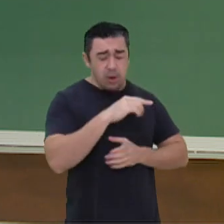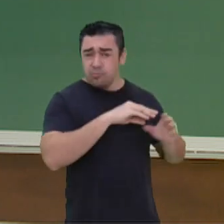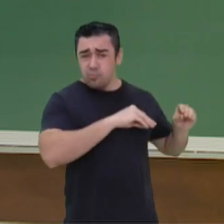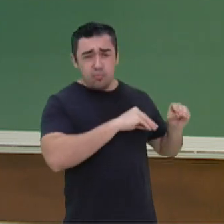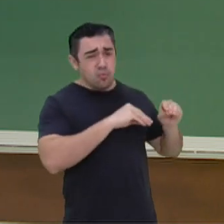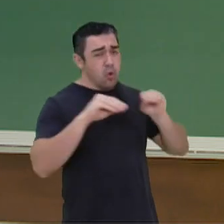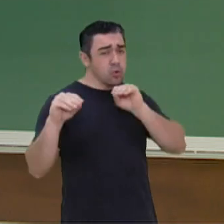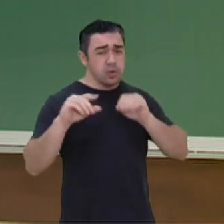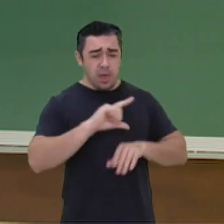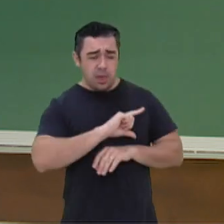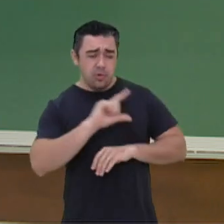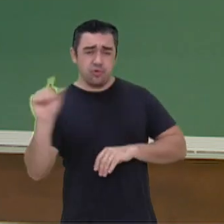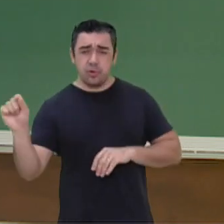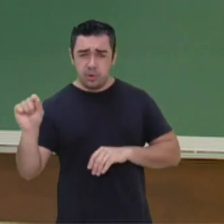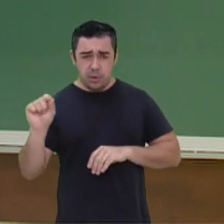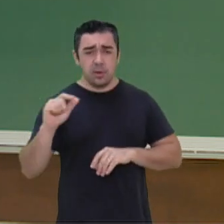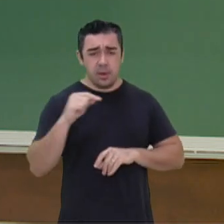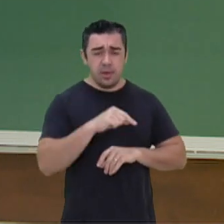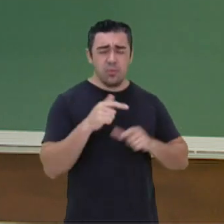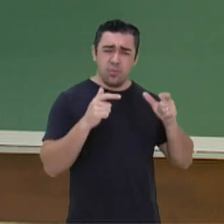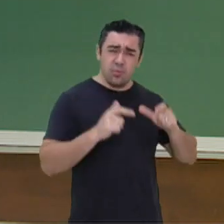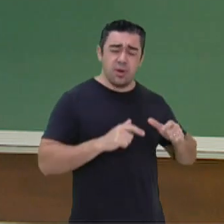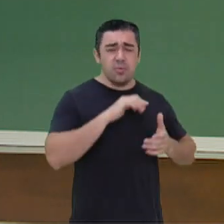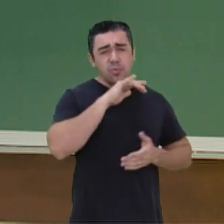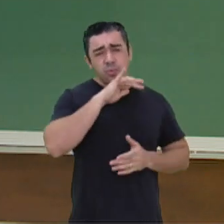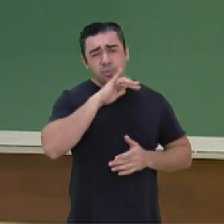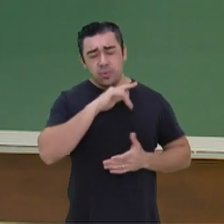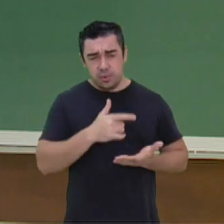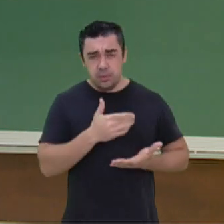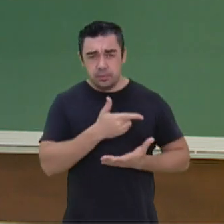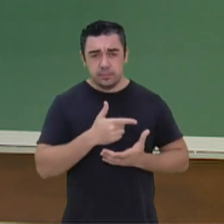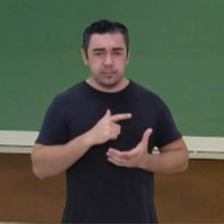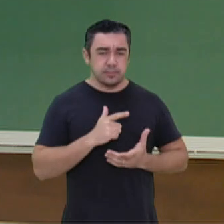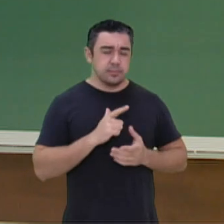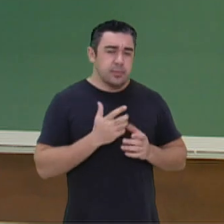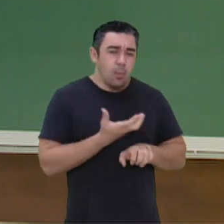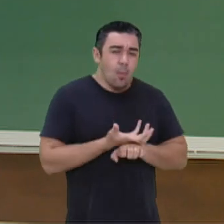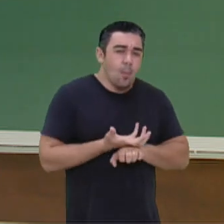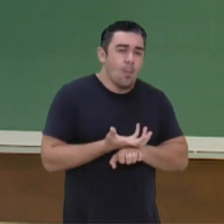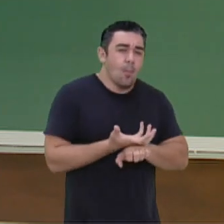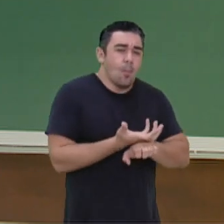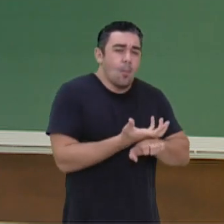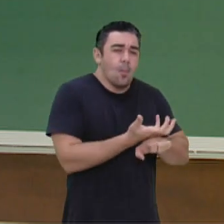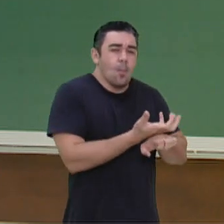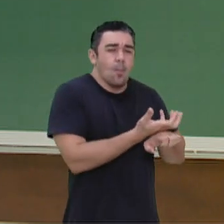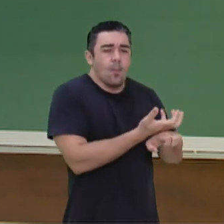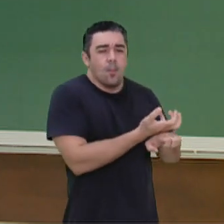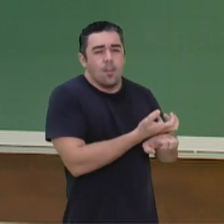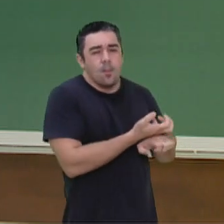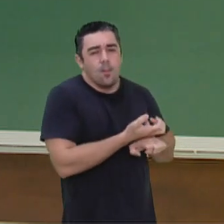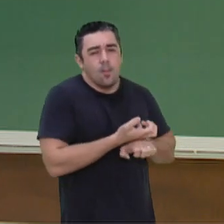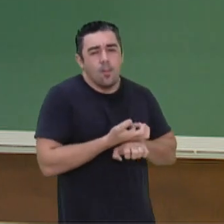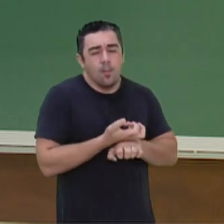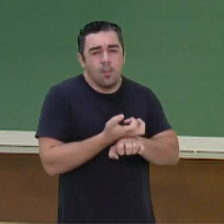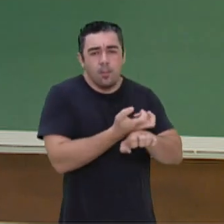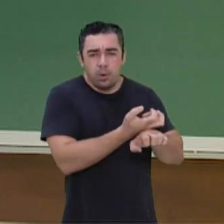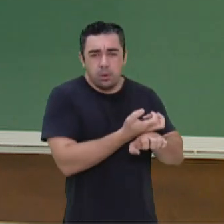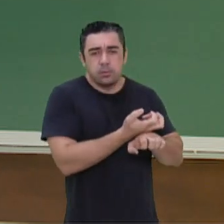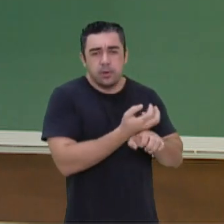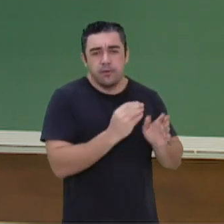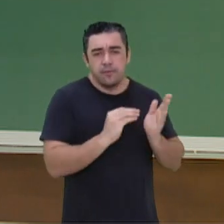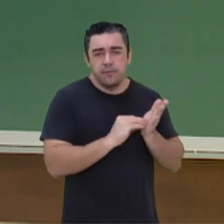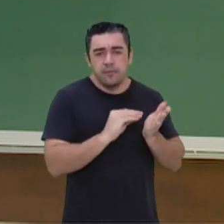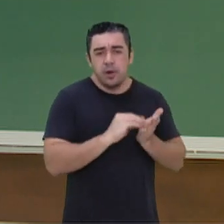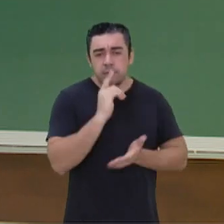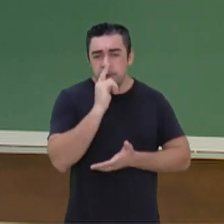aquelas pessoas que moram naqueles lugares que é a seca total, ou seja, a